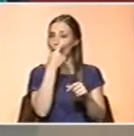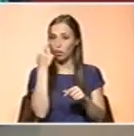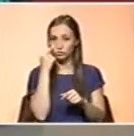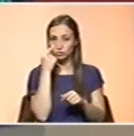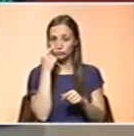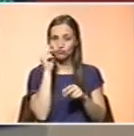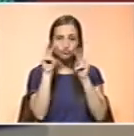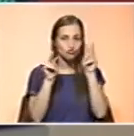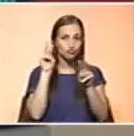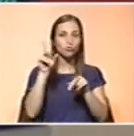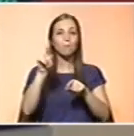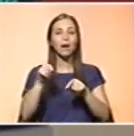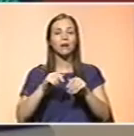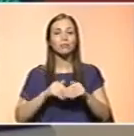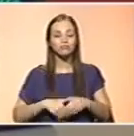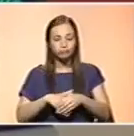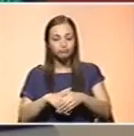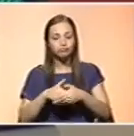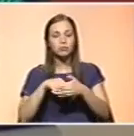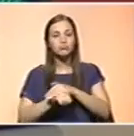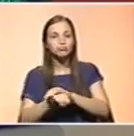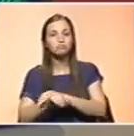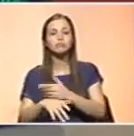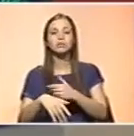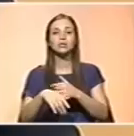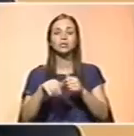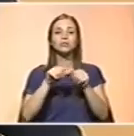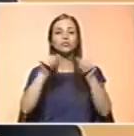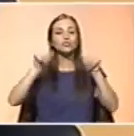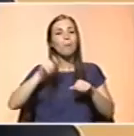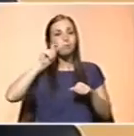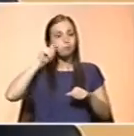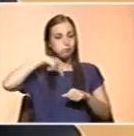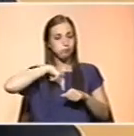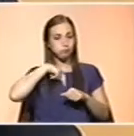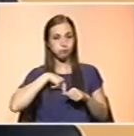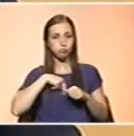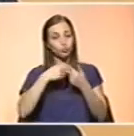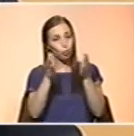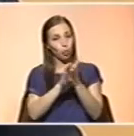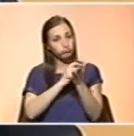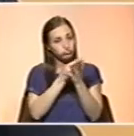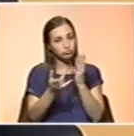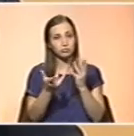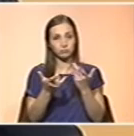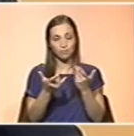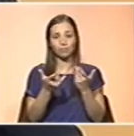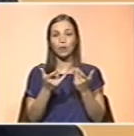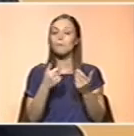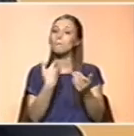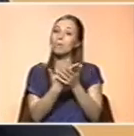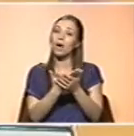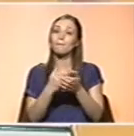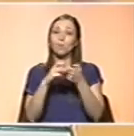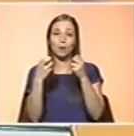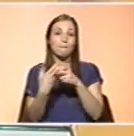nível do sistema reprodutivo, o sistema imunitário, portanto, o sistema imunitário deficitário, tudo isso são carências graves resultantes da vida. depois podem trazer outras